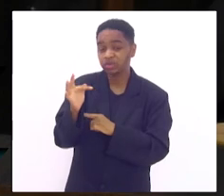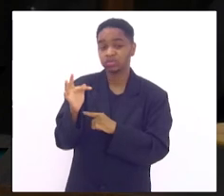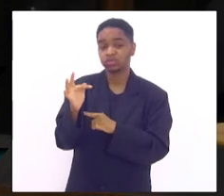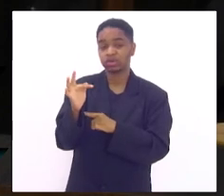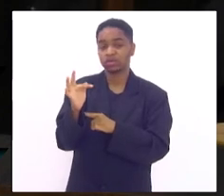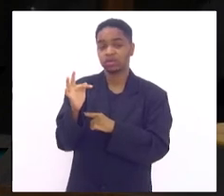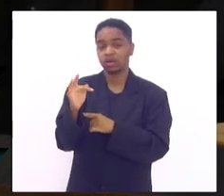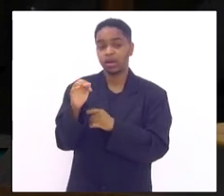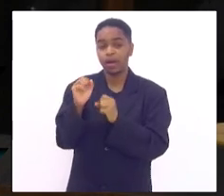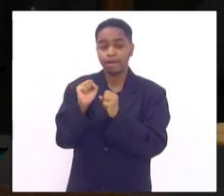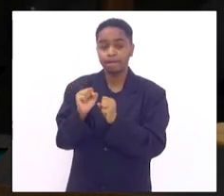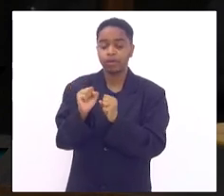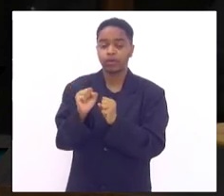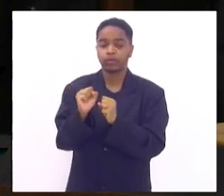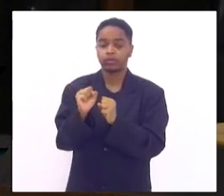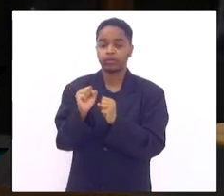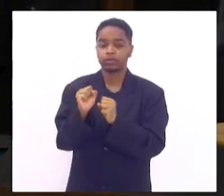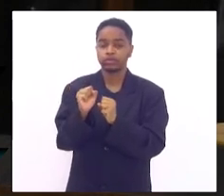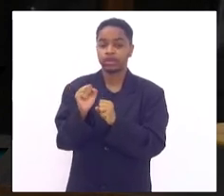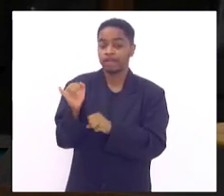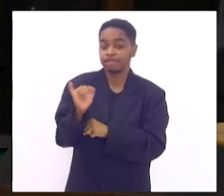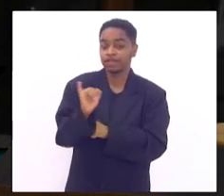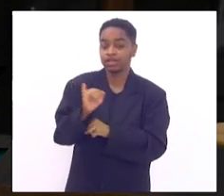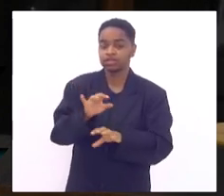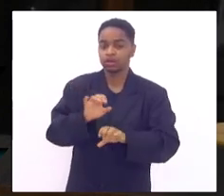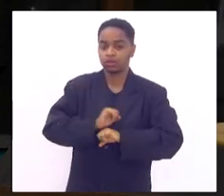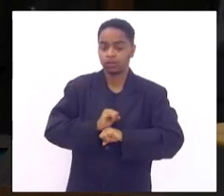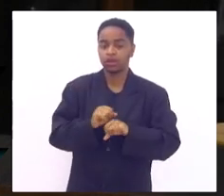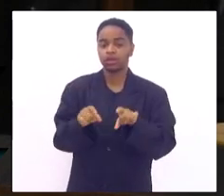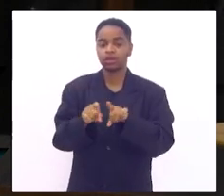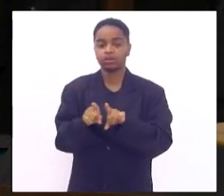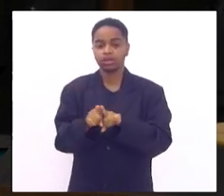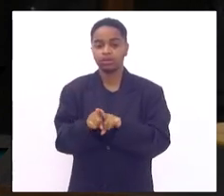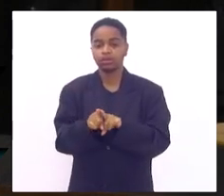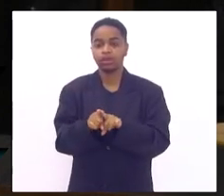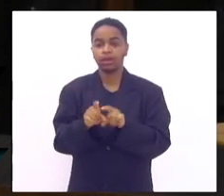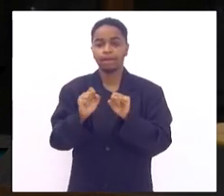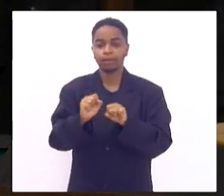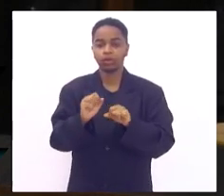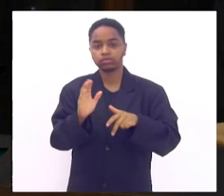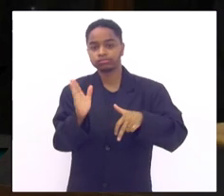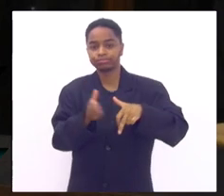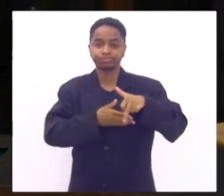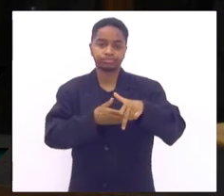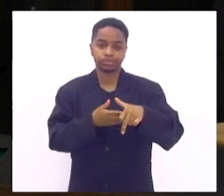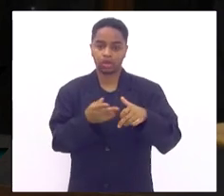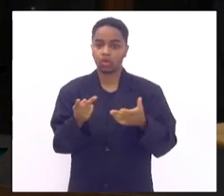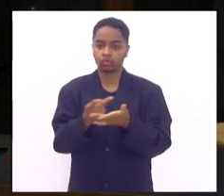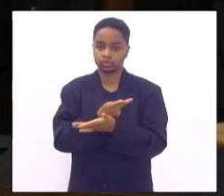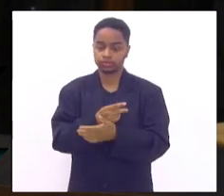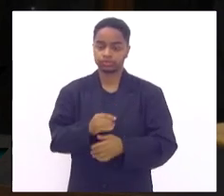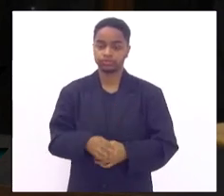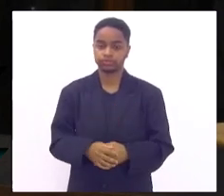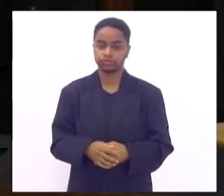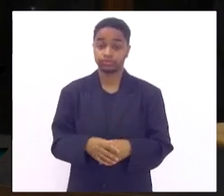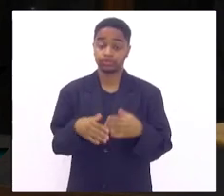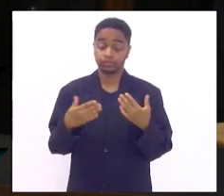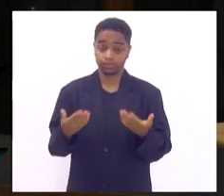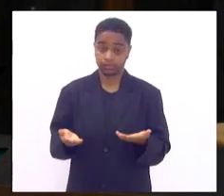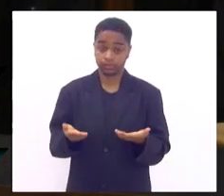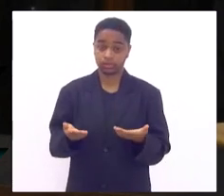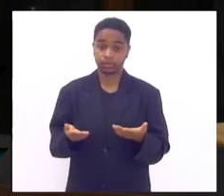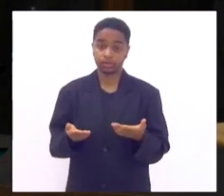a uma infecção e levar a amputação então esse pé